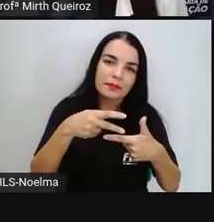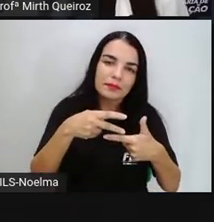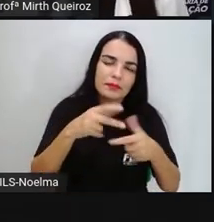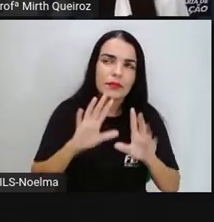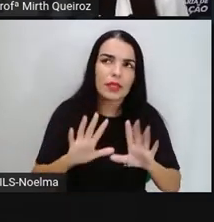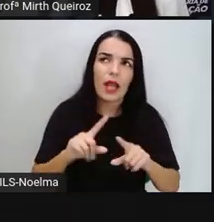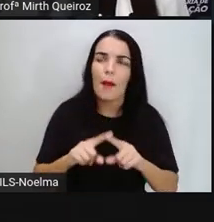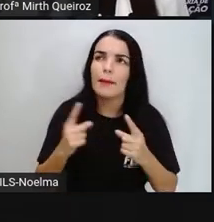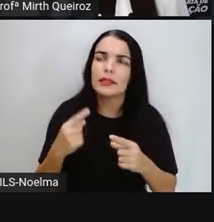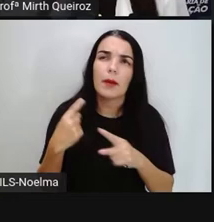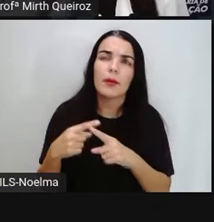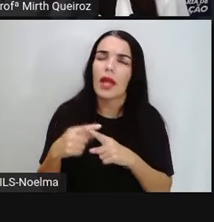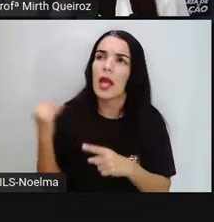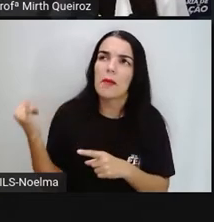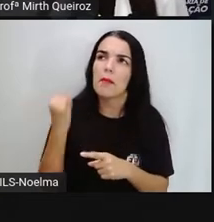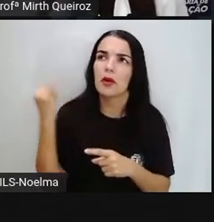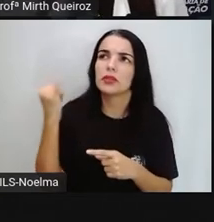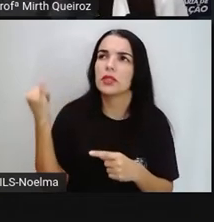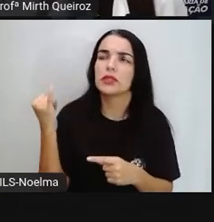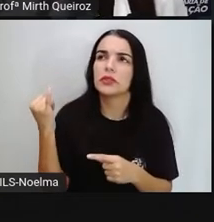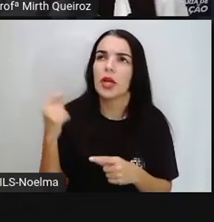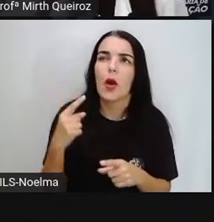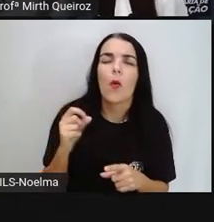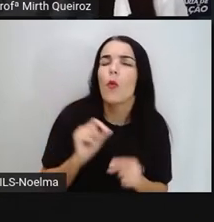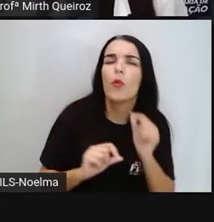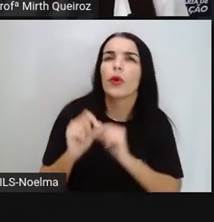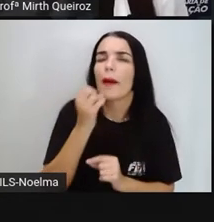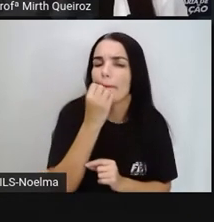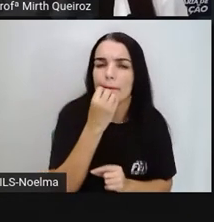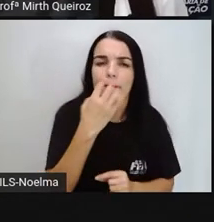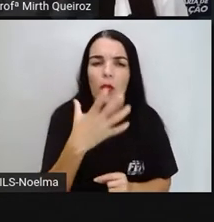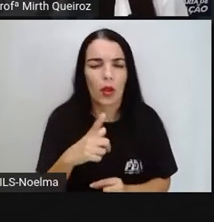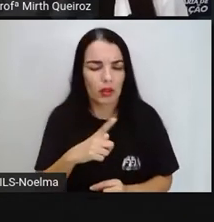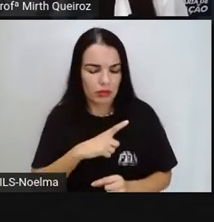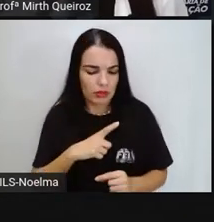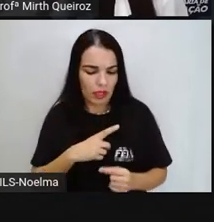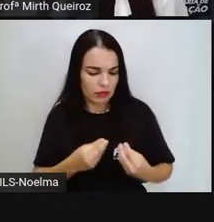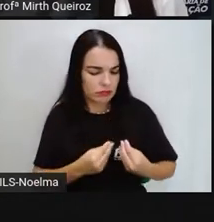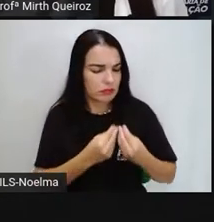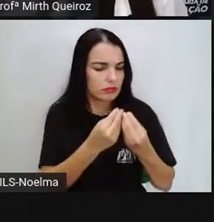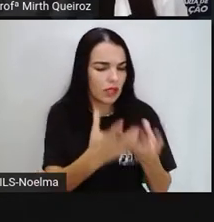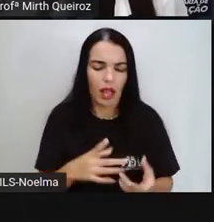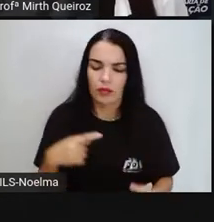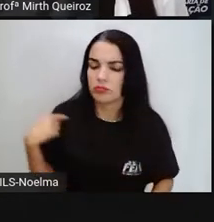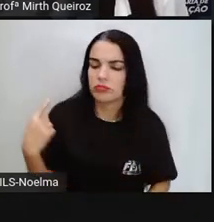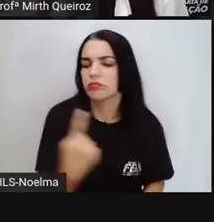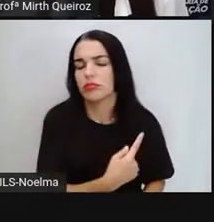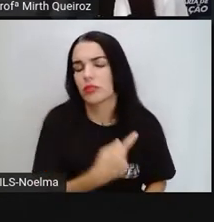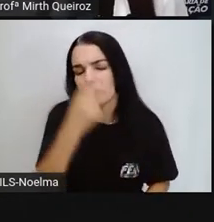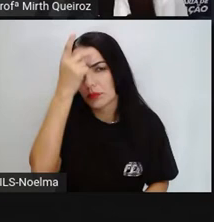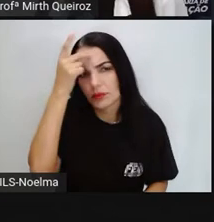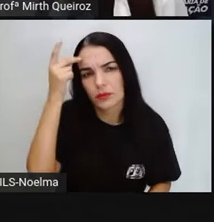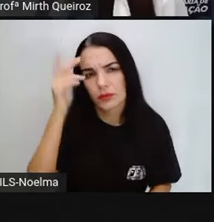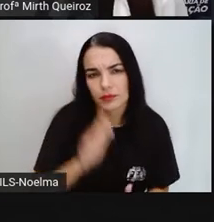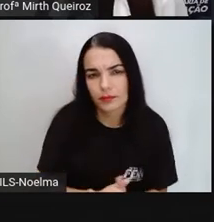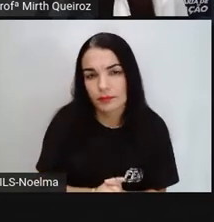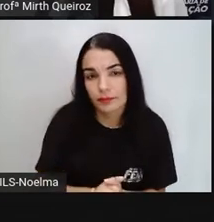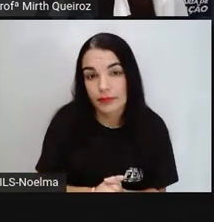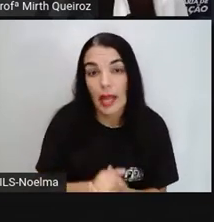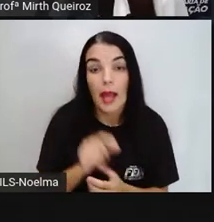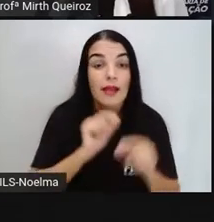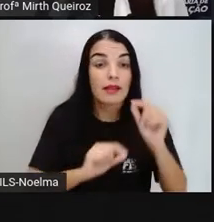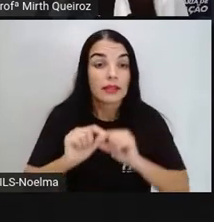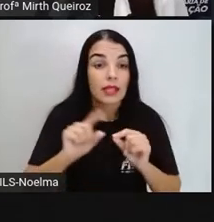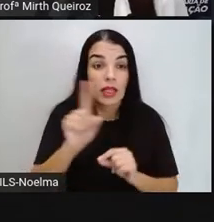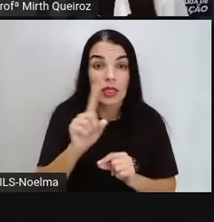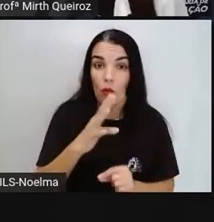é tão importante? Que benefícios o tangrã pode trazer para a gente? Para quem não conhece,